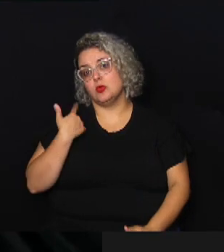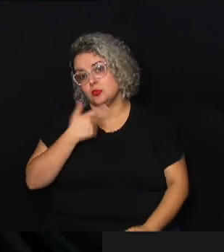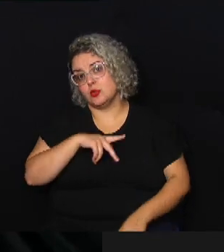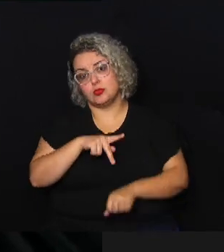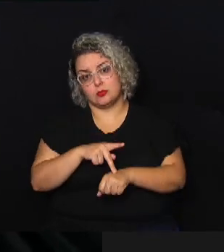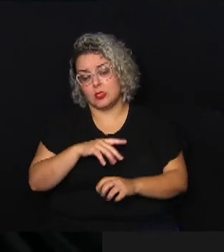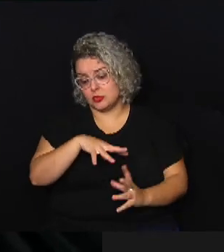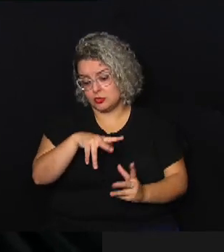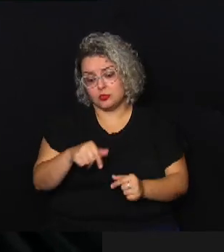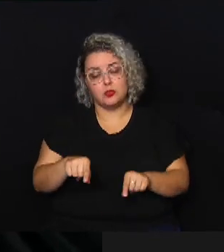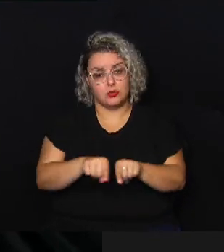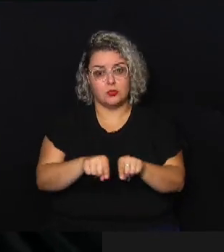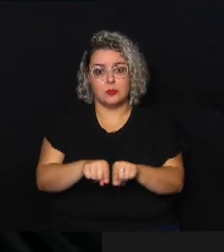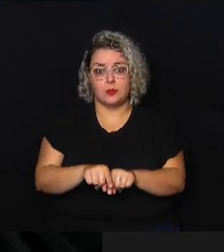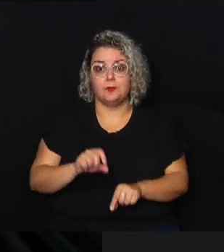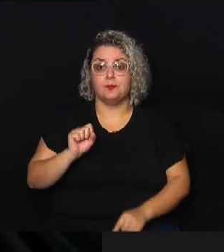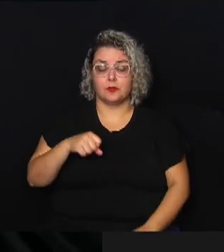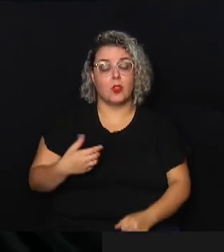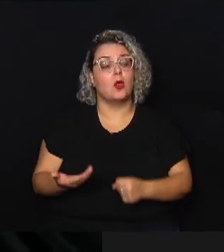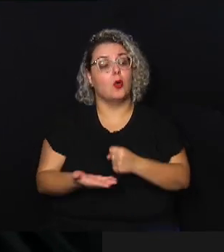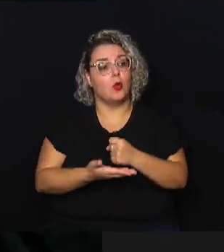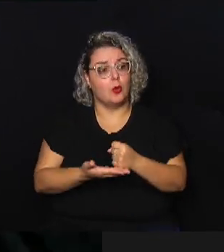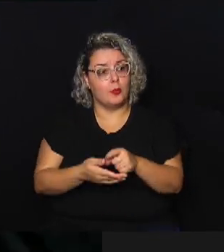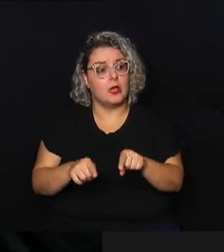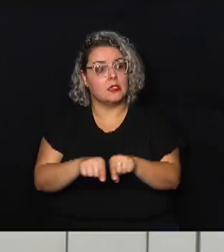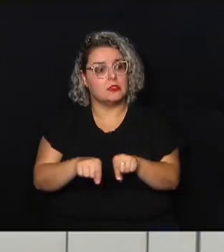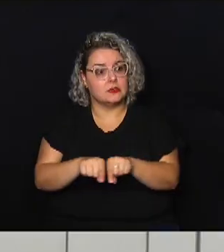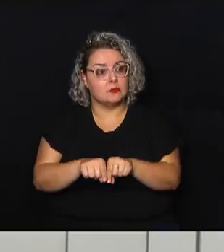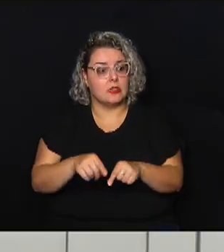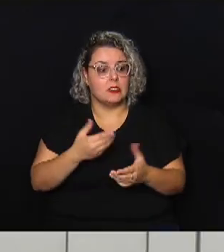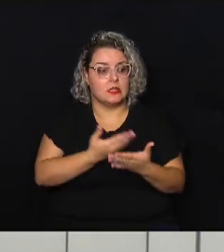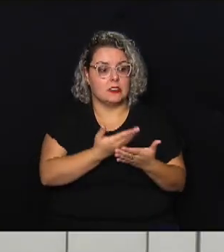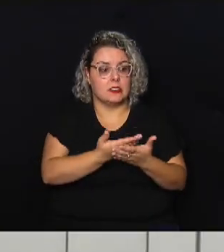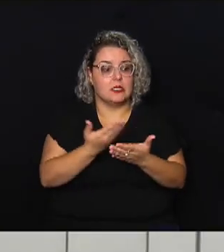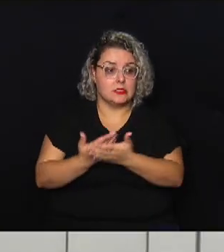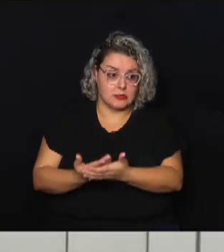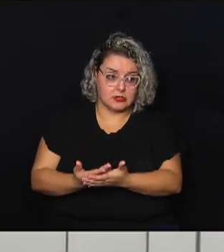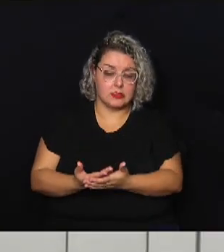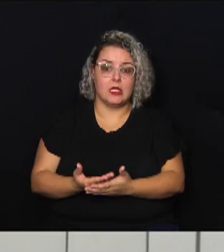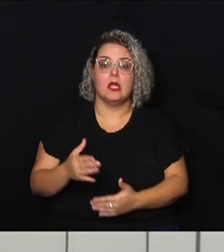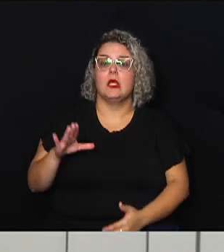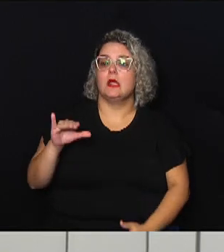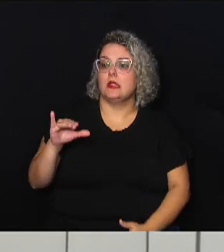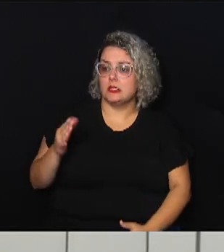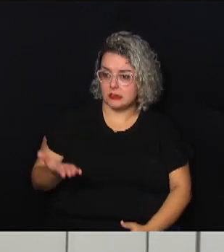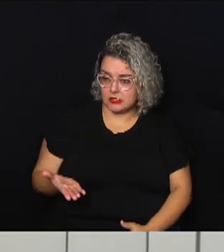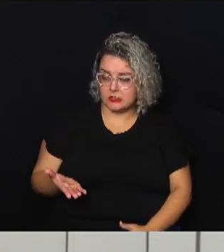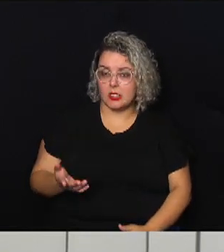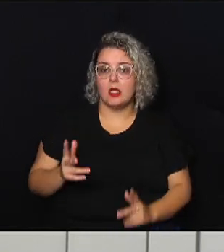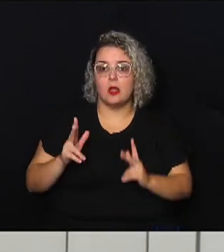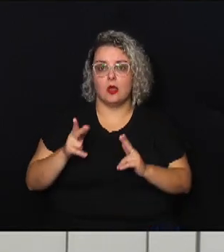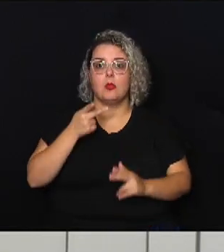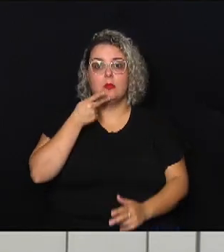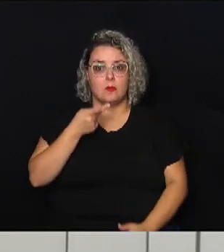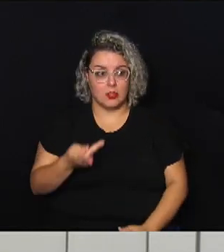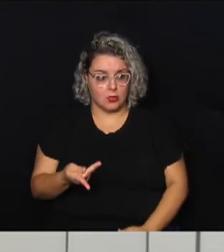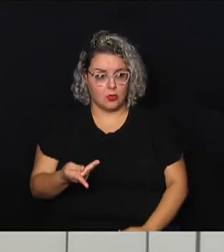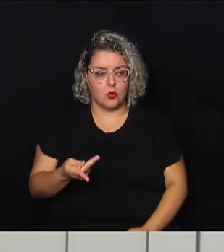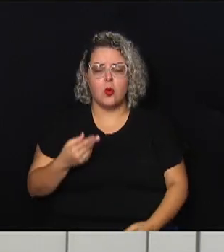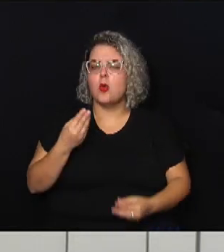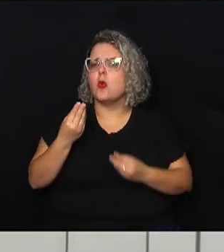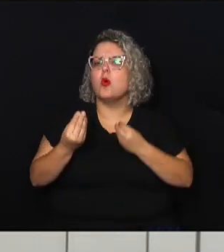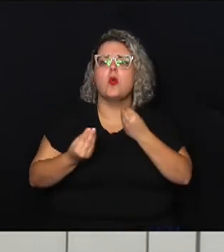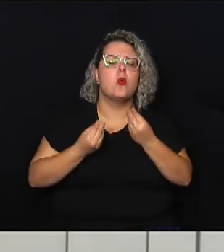mundo sim com base inclusive nesses estudos com base na ciência como você mencionou como